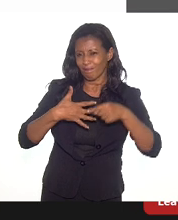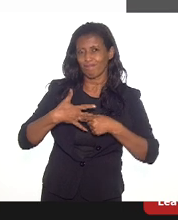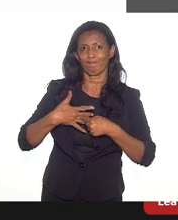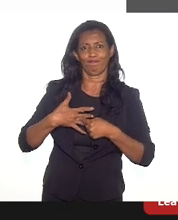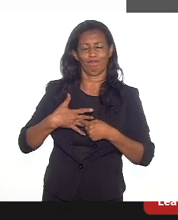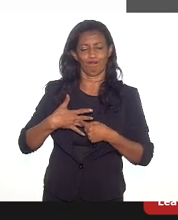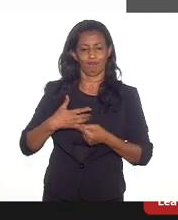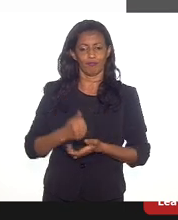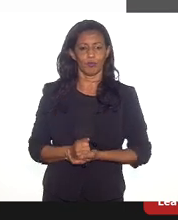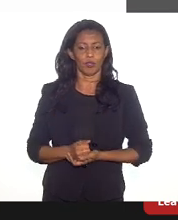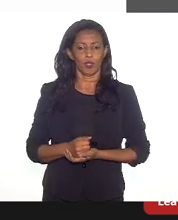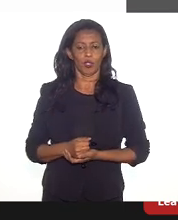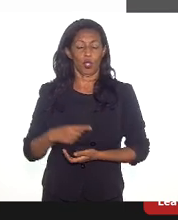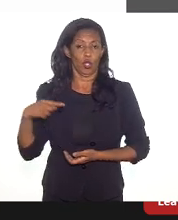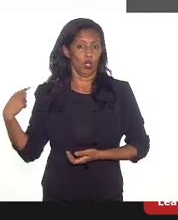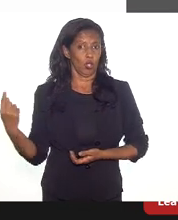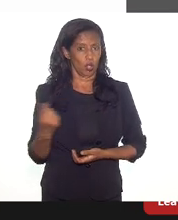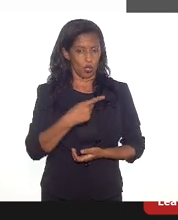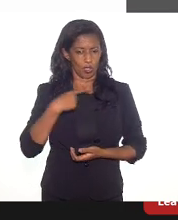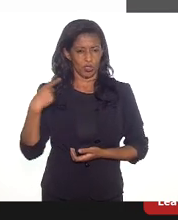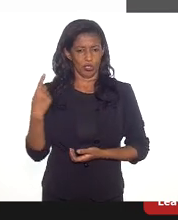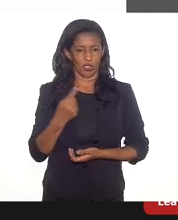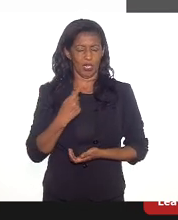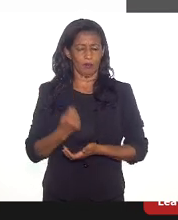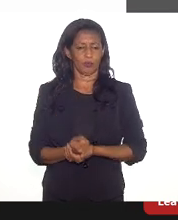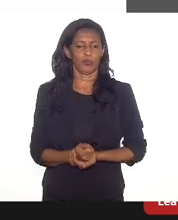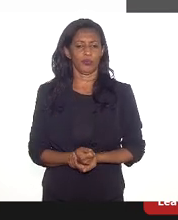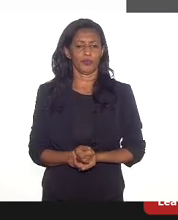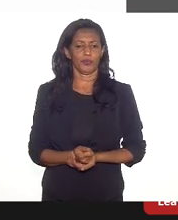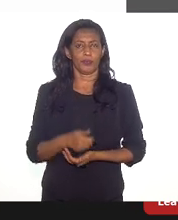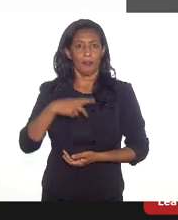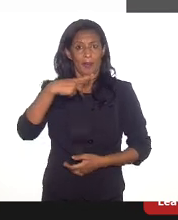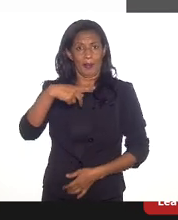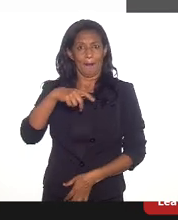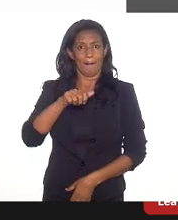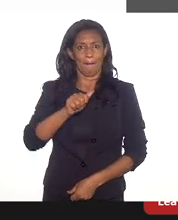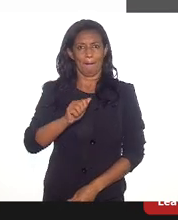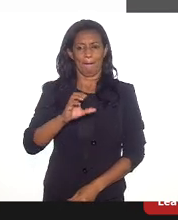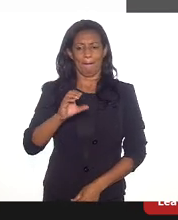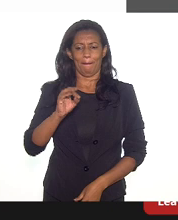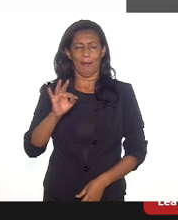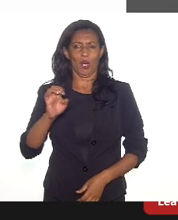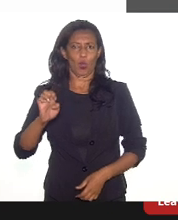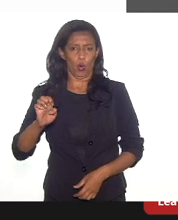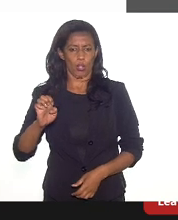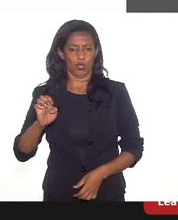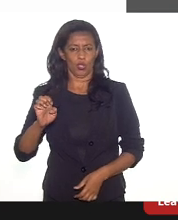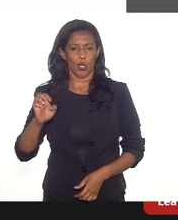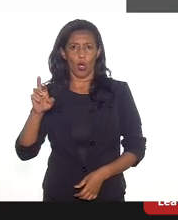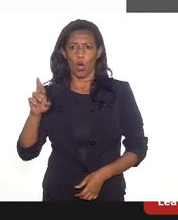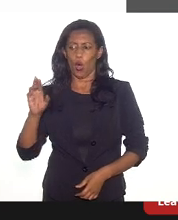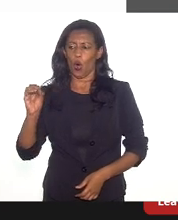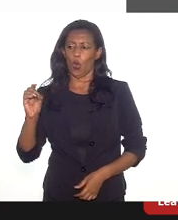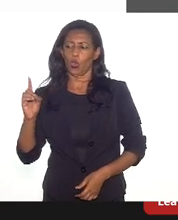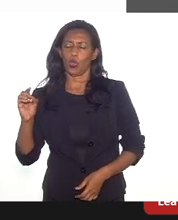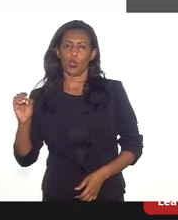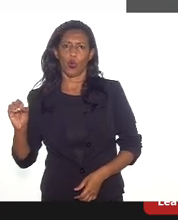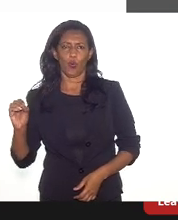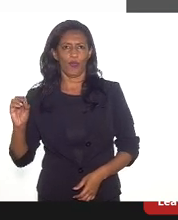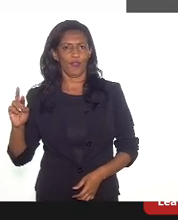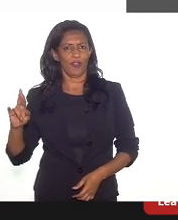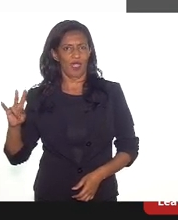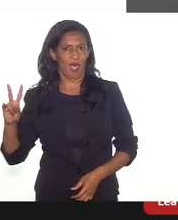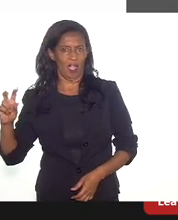Nós temos o pacote rodoviário que está sendo feito pela Secretaria de Planejamento e na